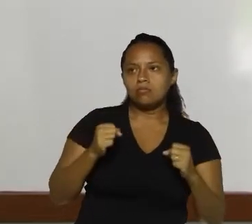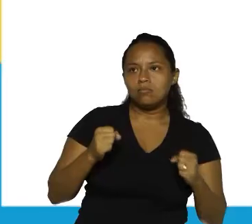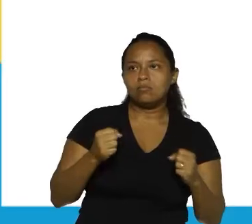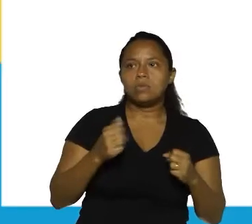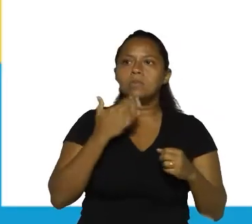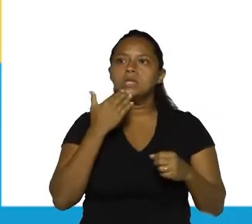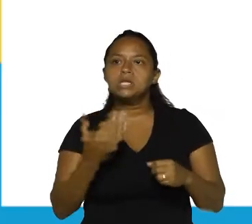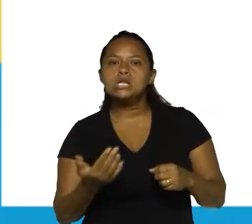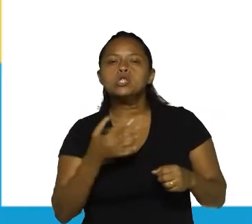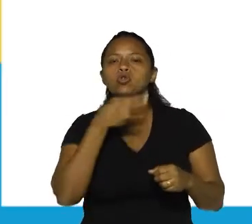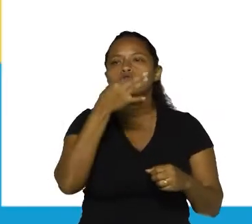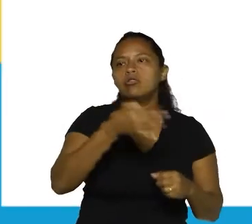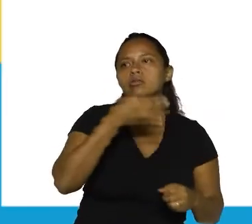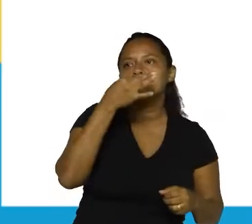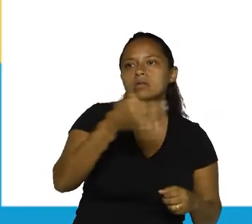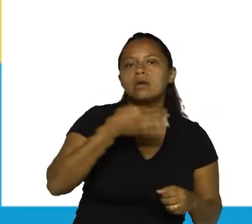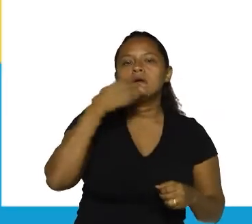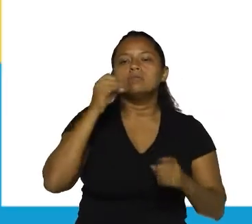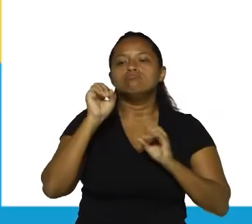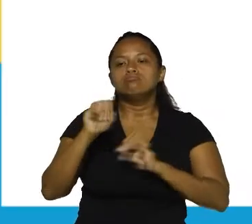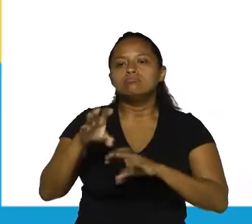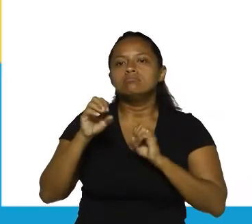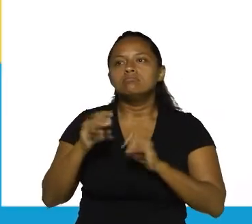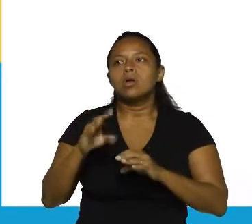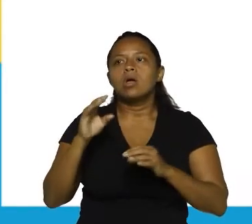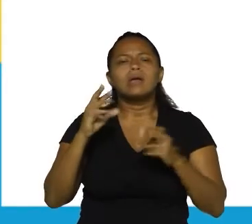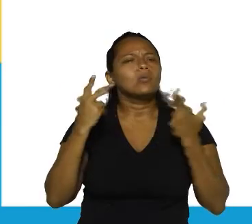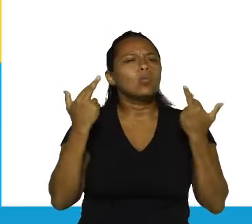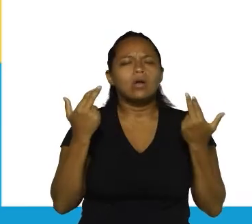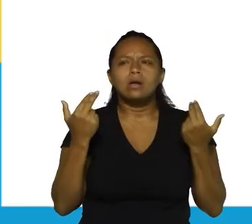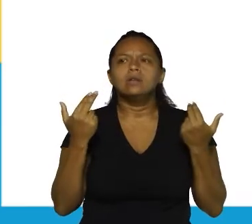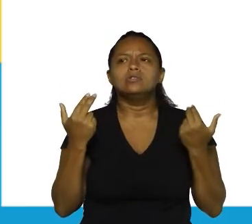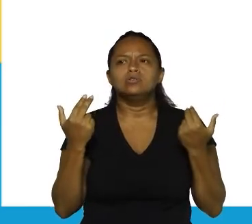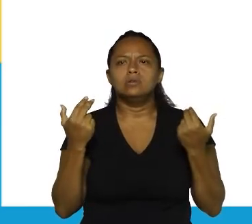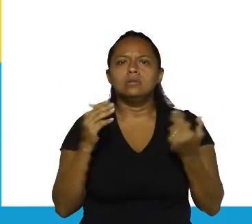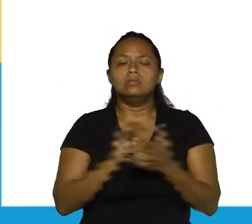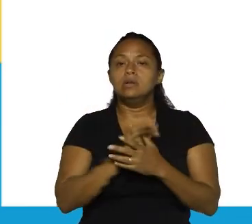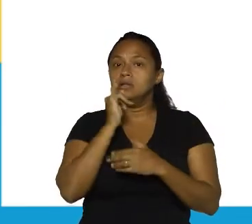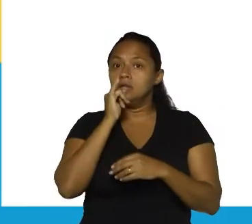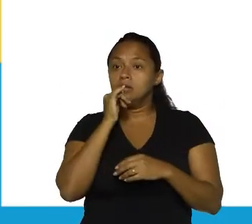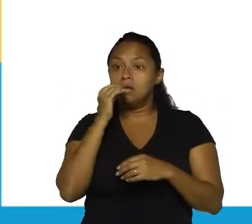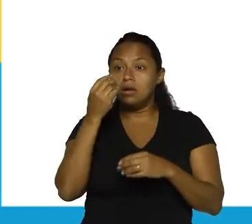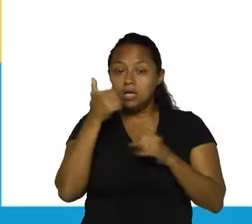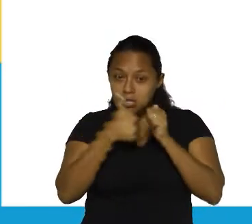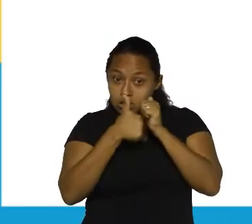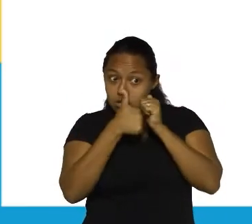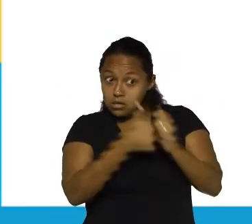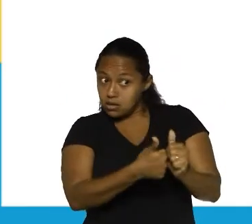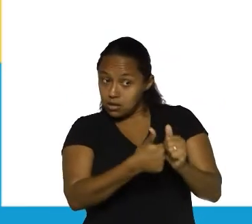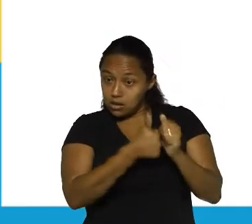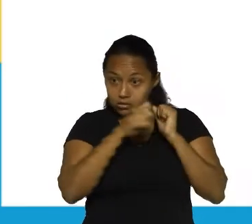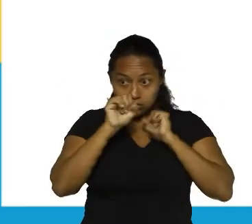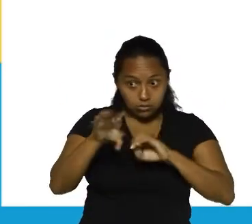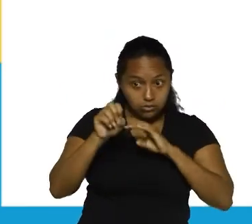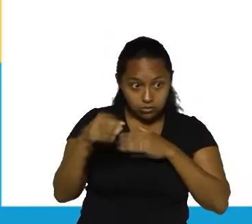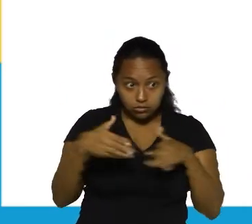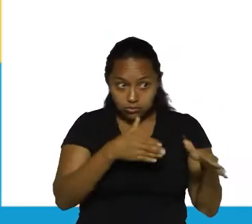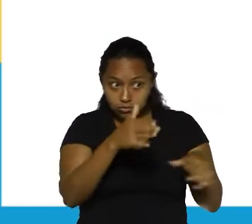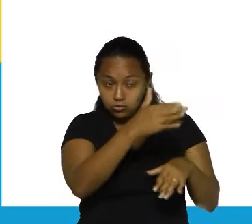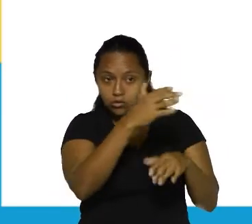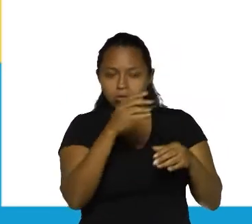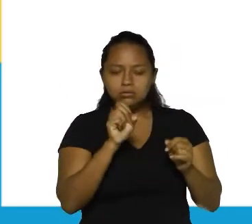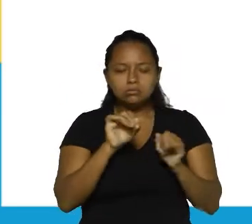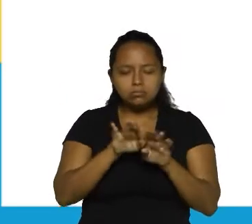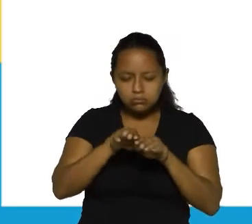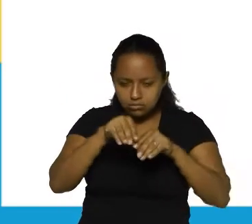pode ser pedido, sugestão, orientação. A construção seria a mesma. Então, quando eu digo aqui, ó... Siga as instruções. Se eu pegar um